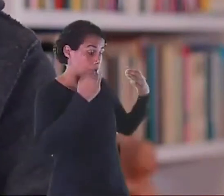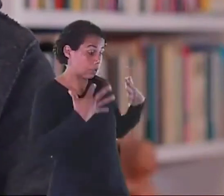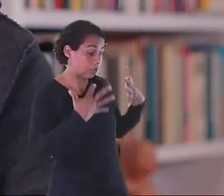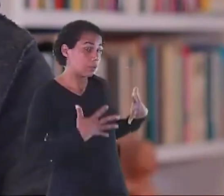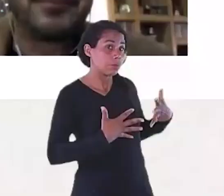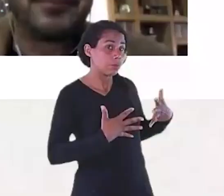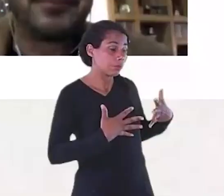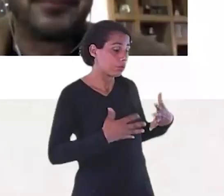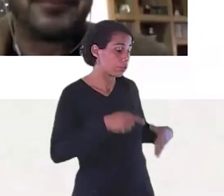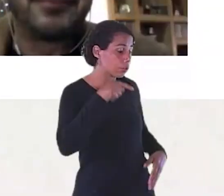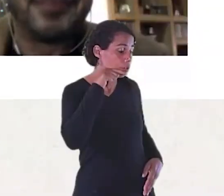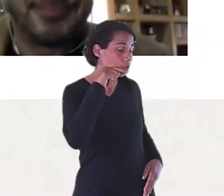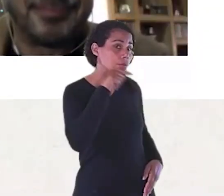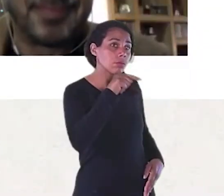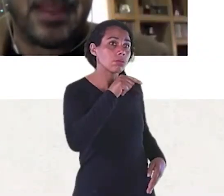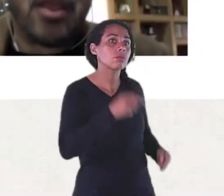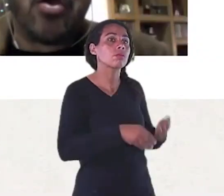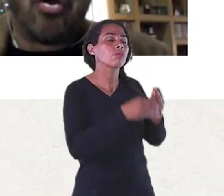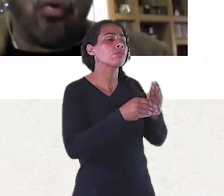é o seu livro